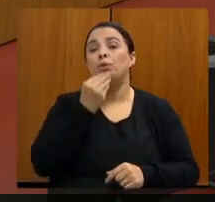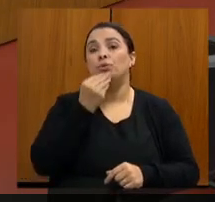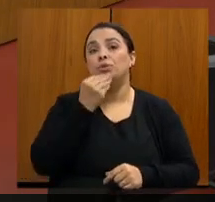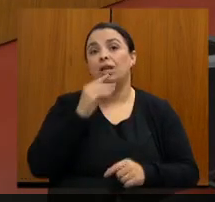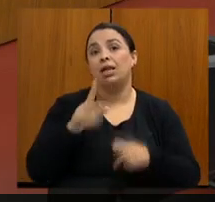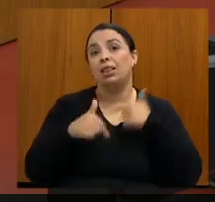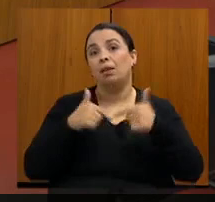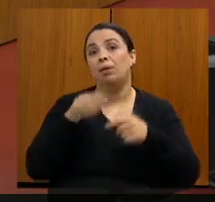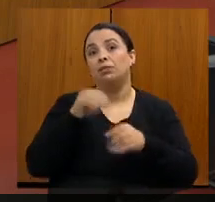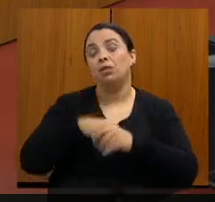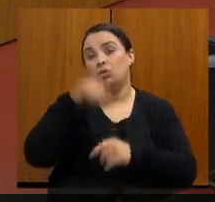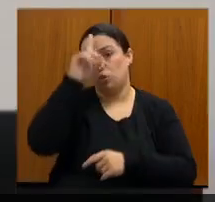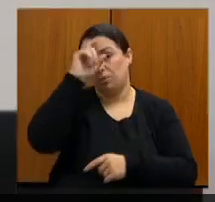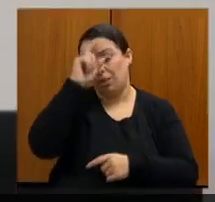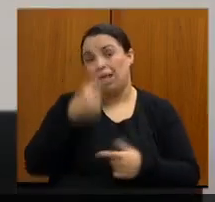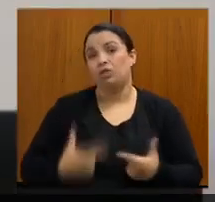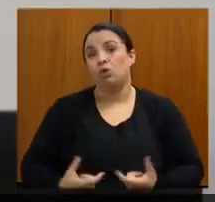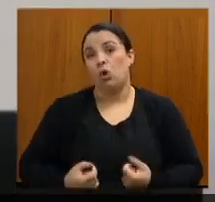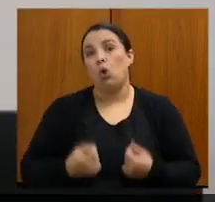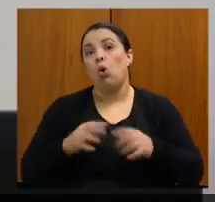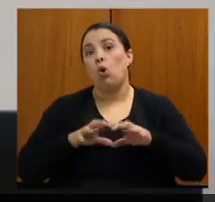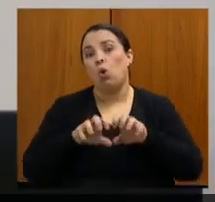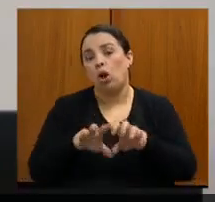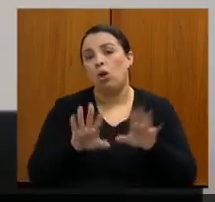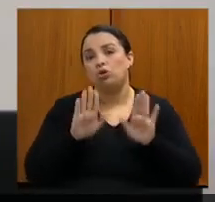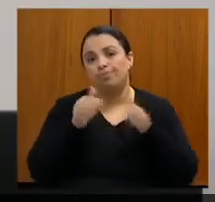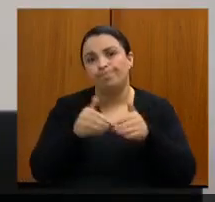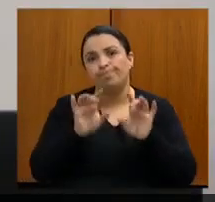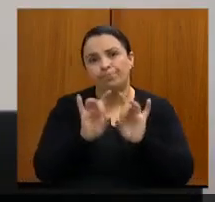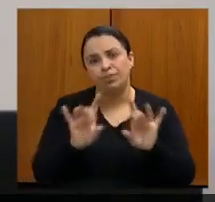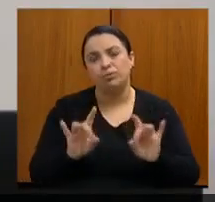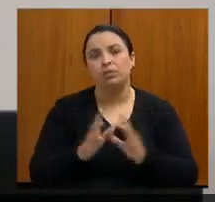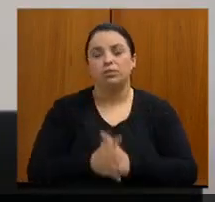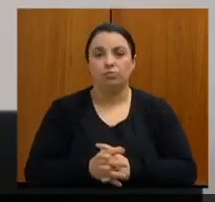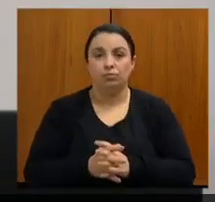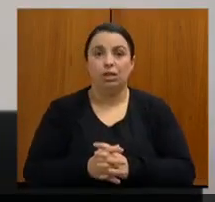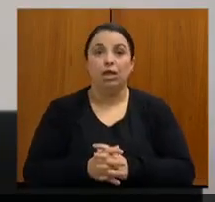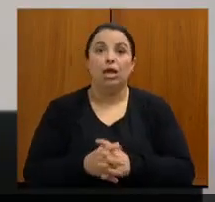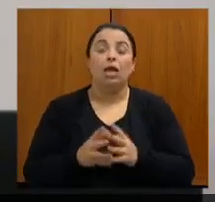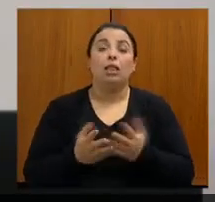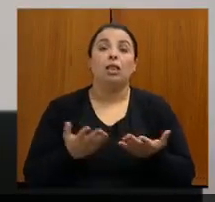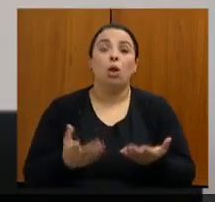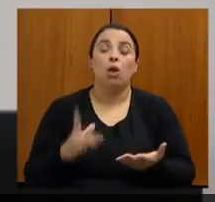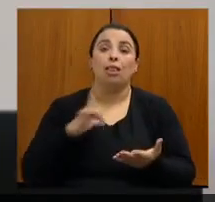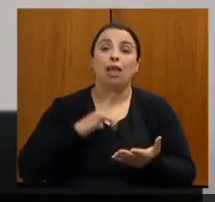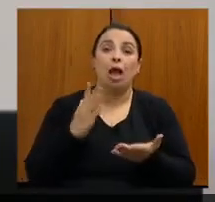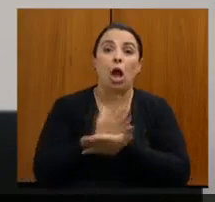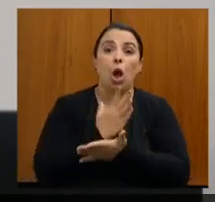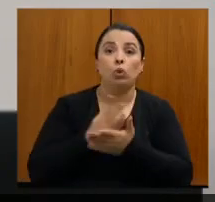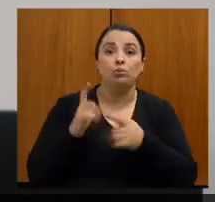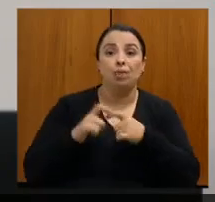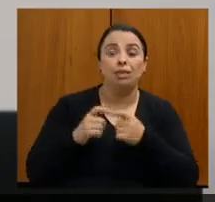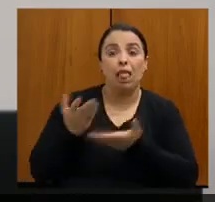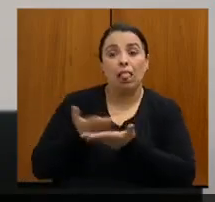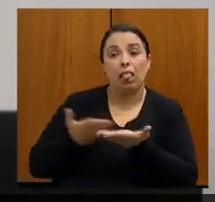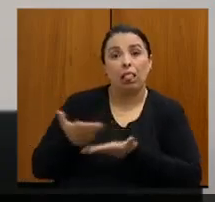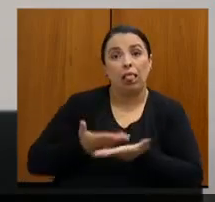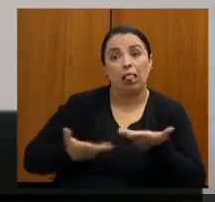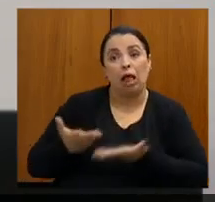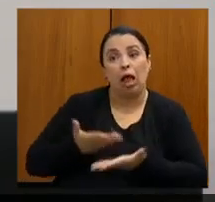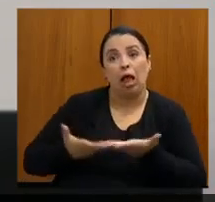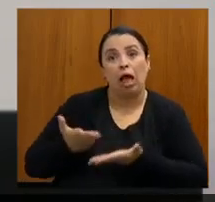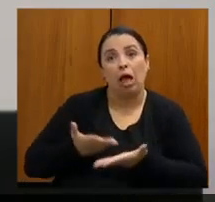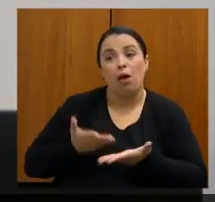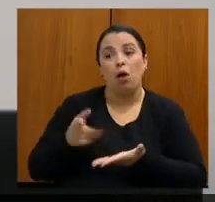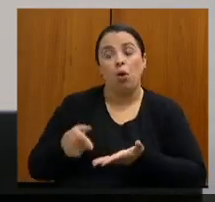recebem pacientes oncológicos e que, às vezes, deixam de operar o paciente, de fazer a cirurgia naquele momento, encaminham